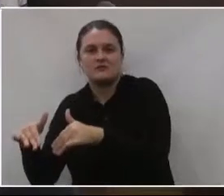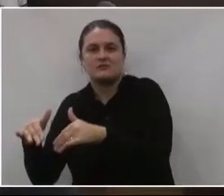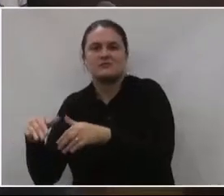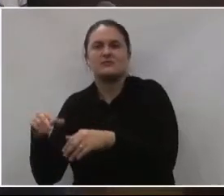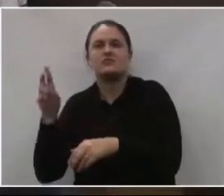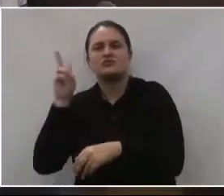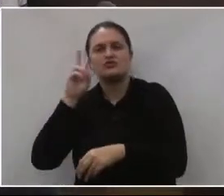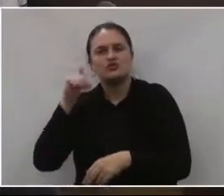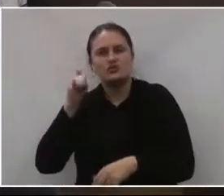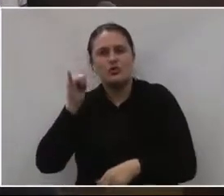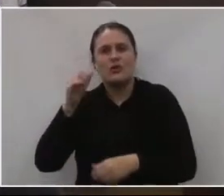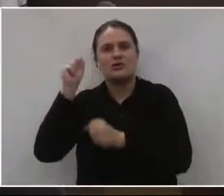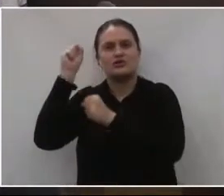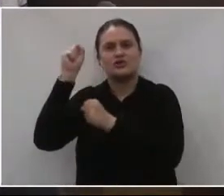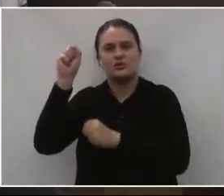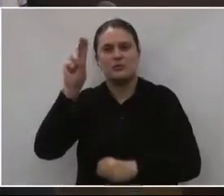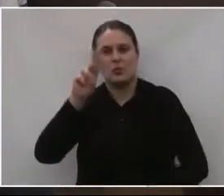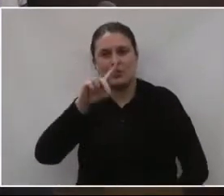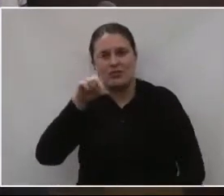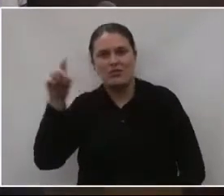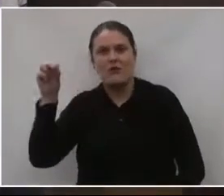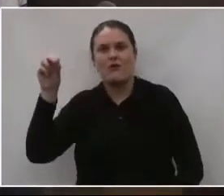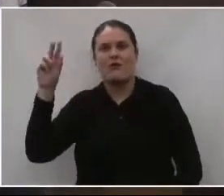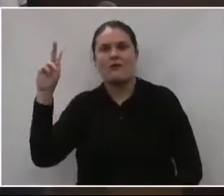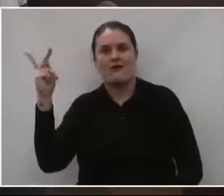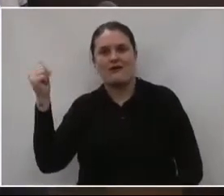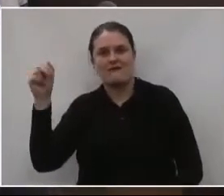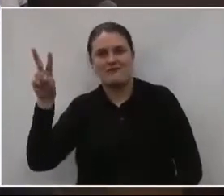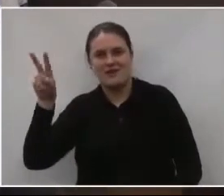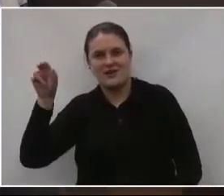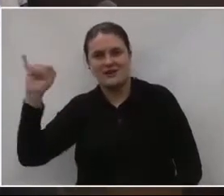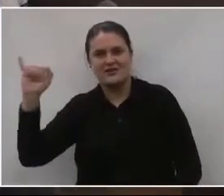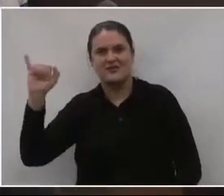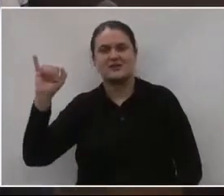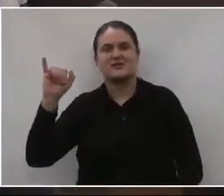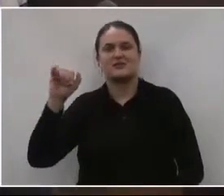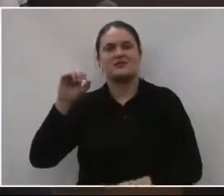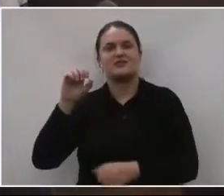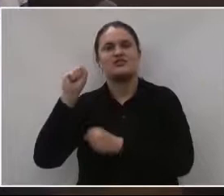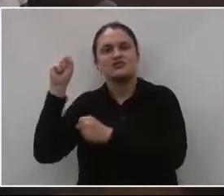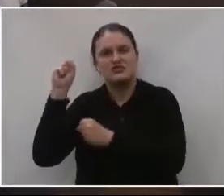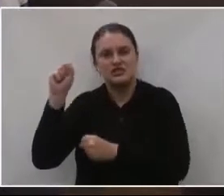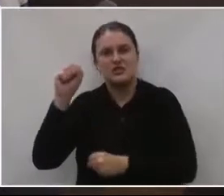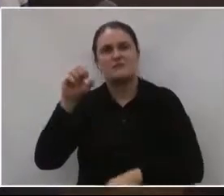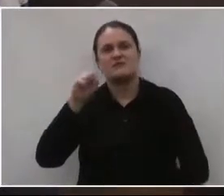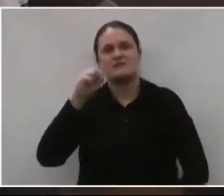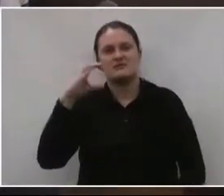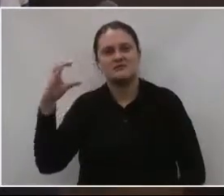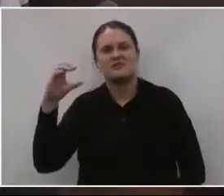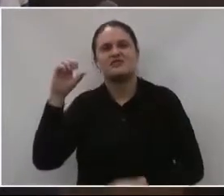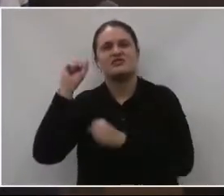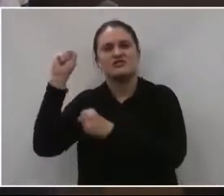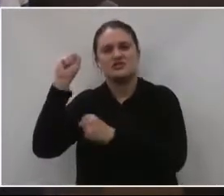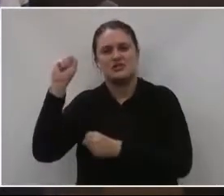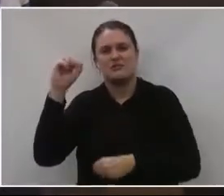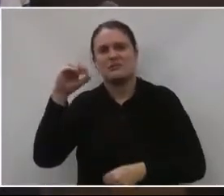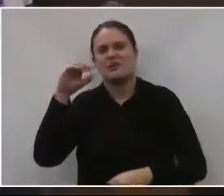Contamos histórias do União, do Havaí, Ferroviário, São Bernardo, Juventus, São Cristóvão,